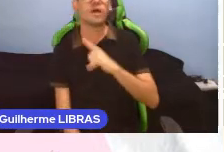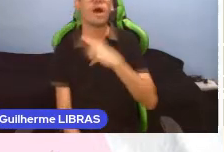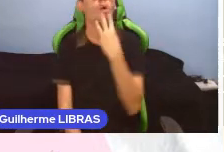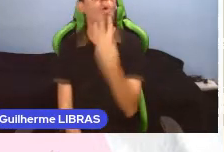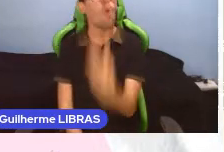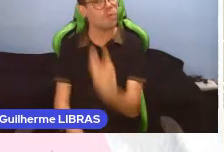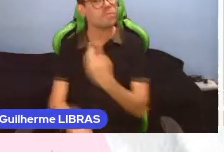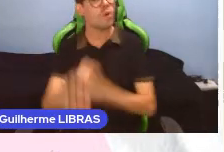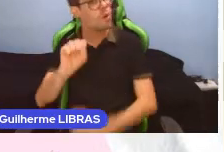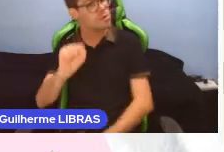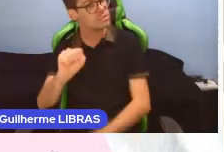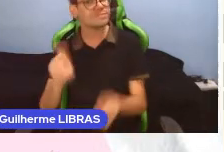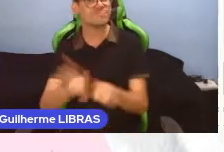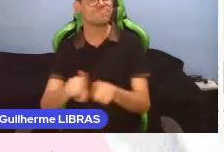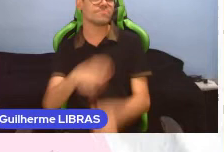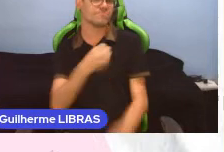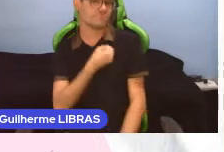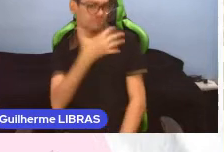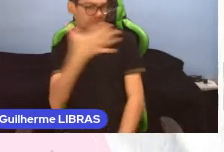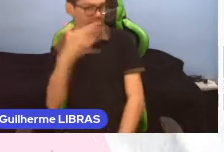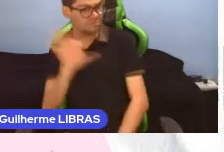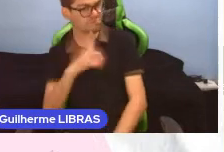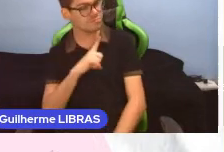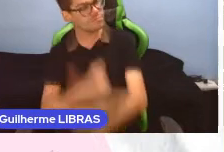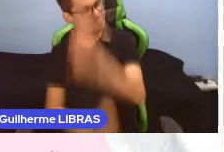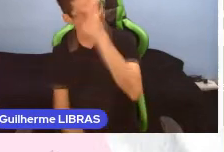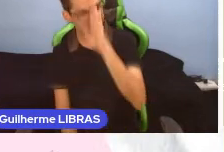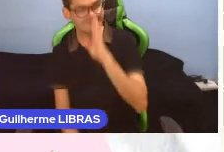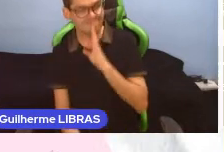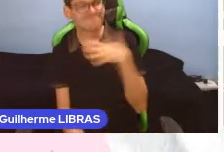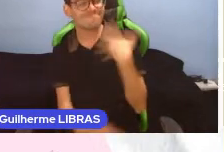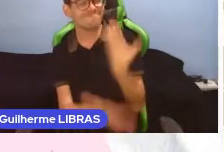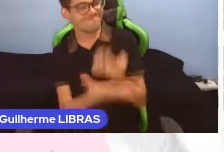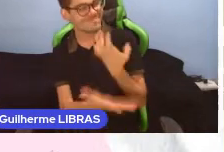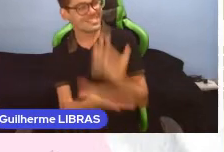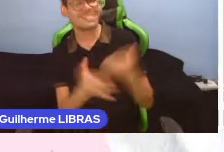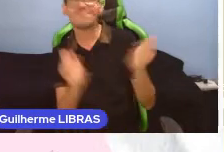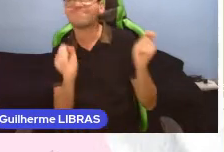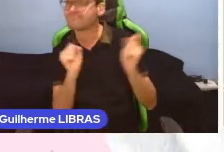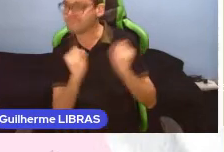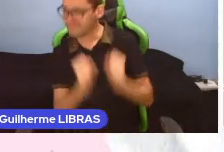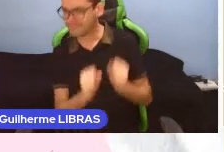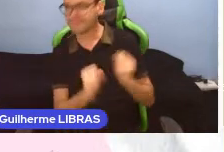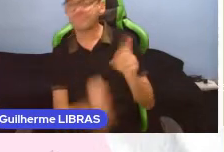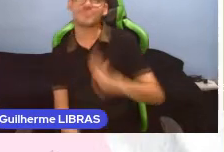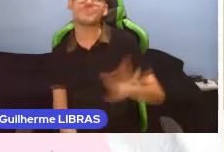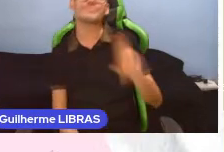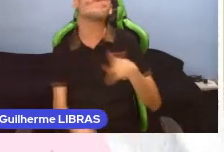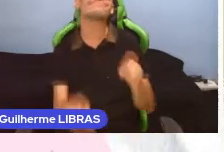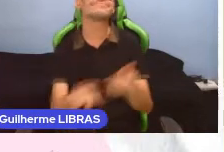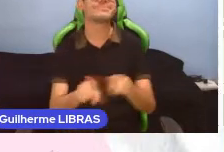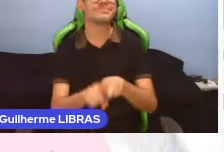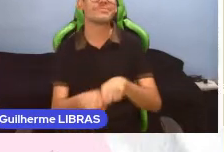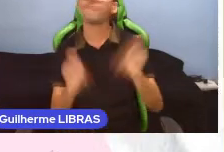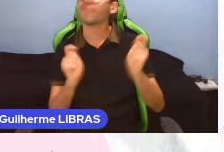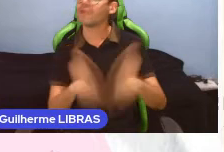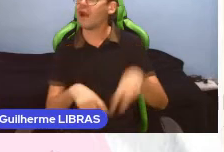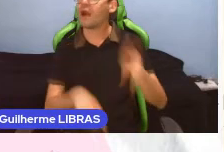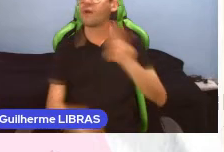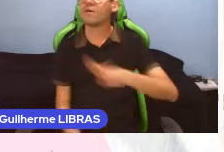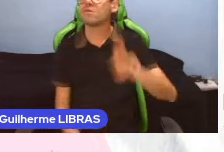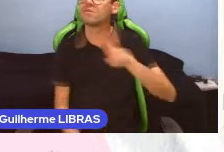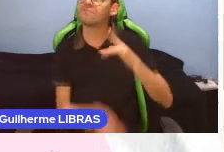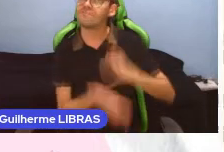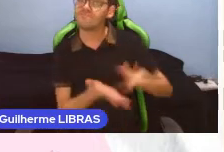já encontra essa versão gratuita, atualizada e disponível de fábrica. O mesmo vale para aparelhos Android ou